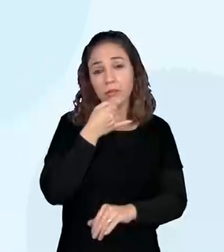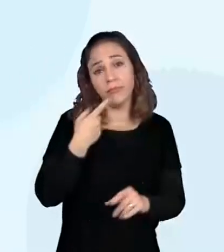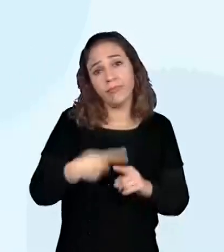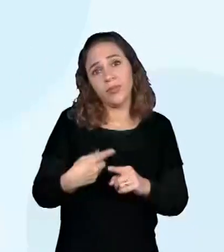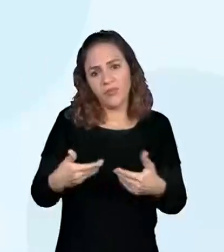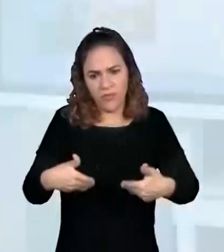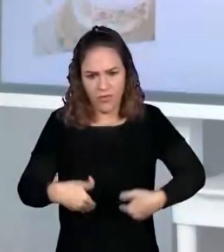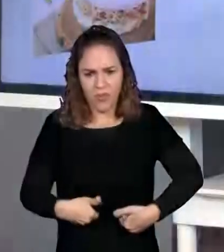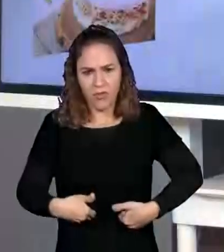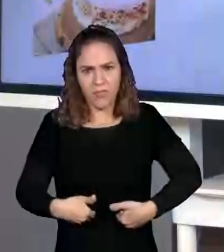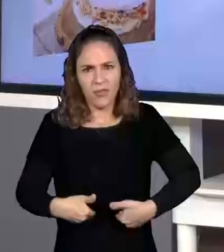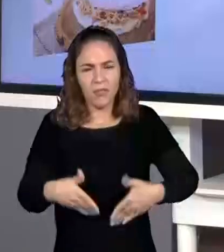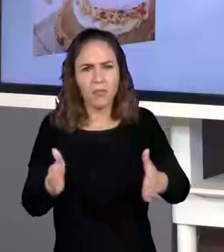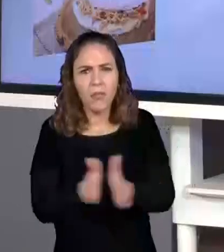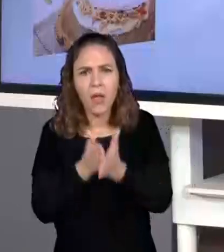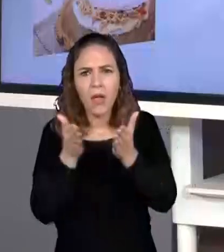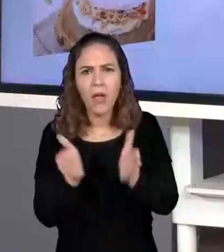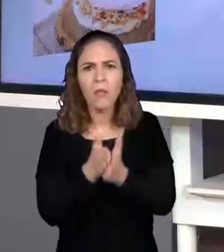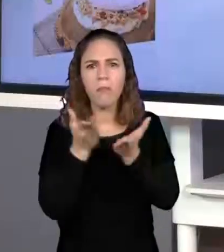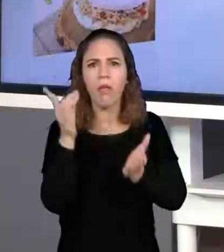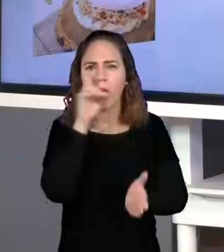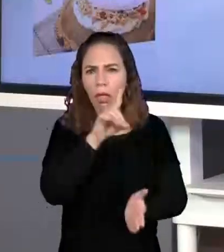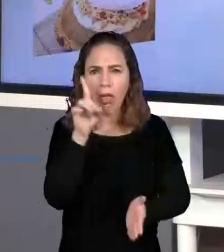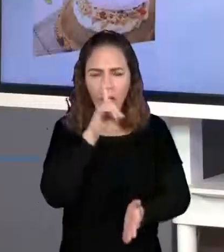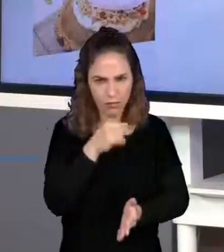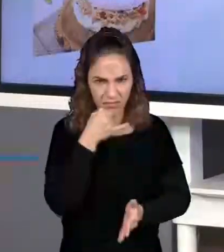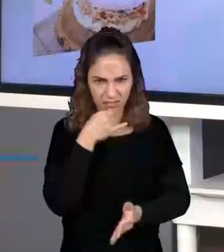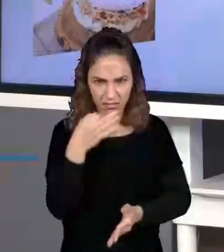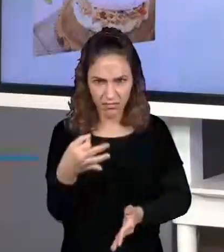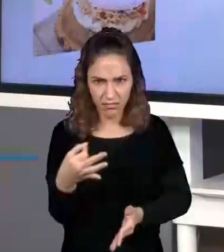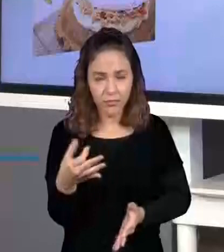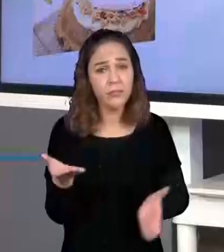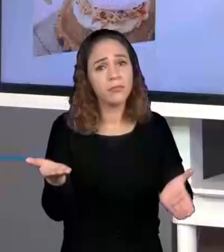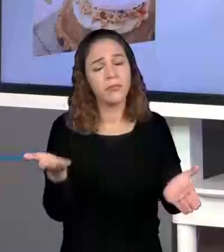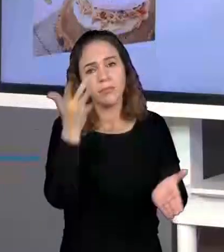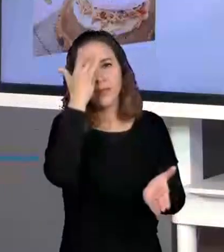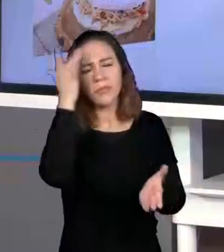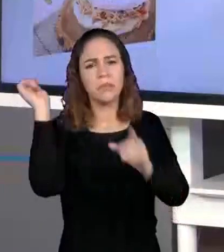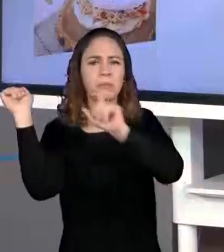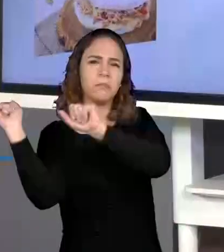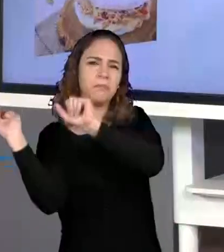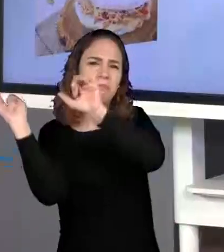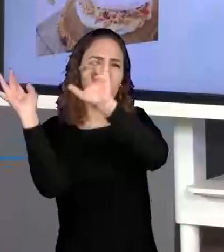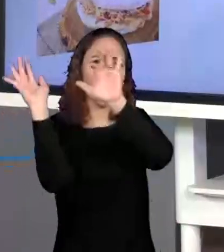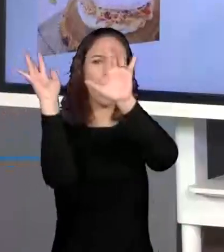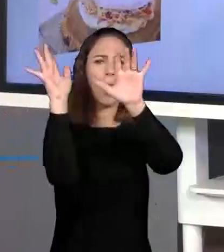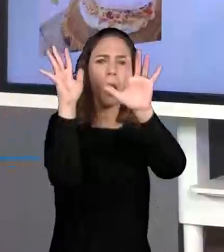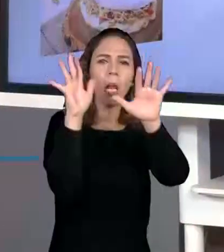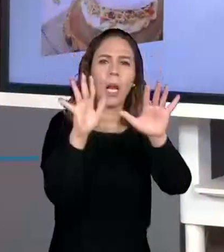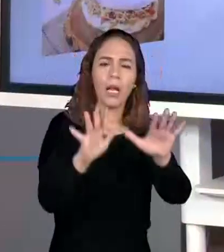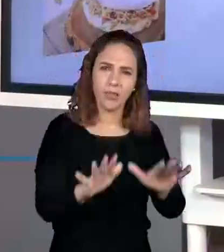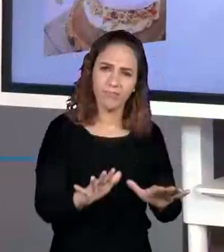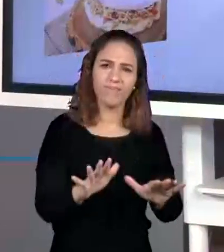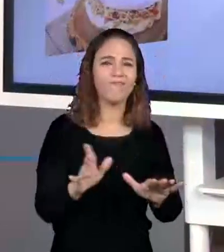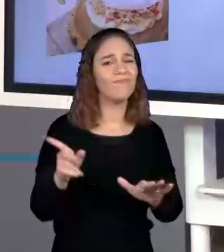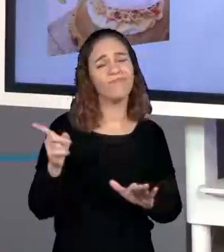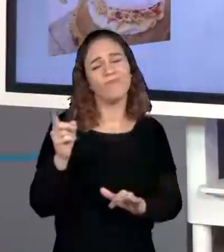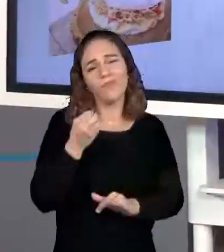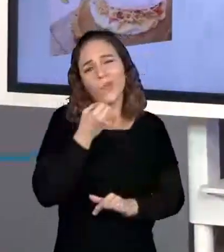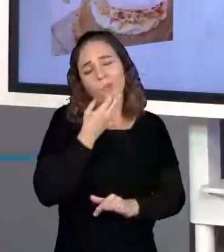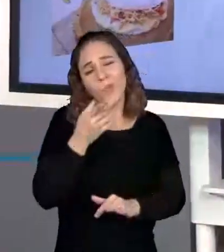fome, miséria, pobreza, é algo triste. As pessoas migraram das suas regiões por um motivo que não é tão legal.